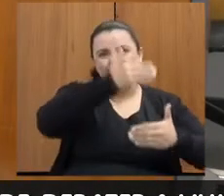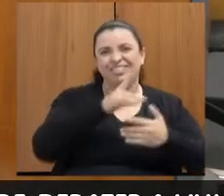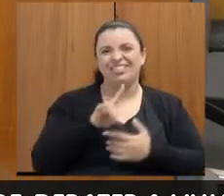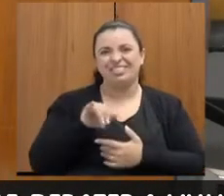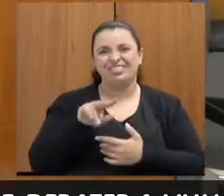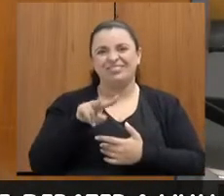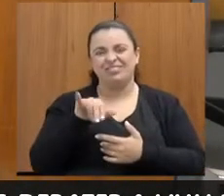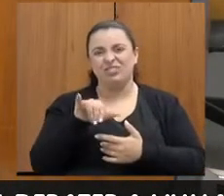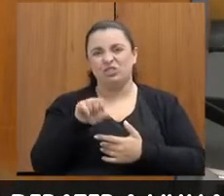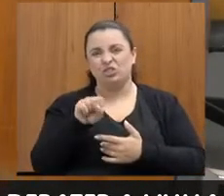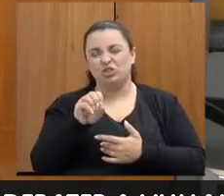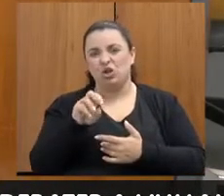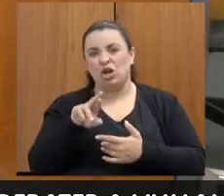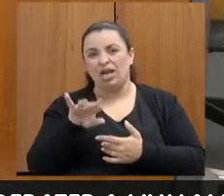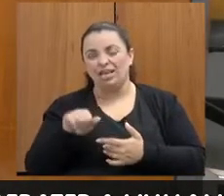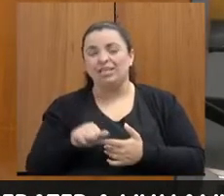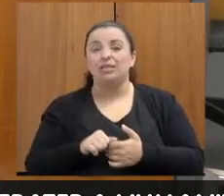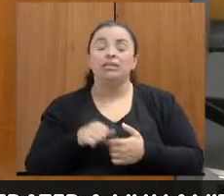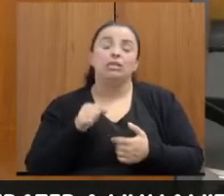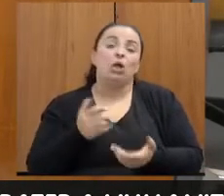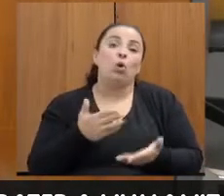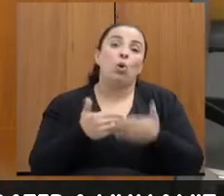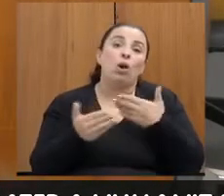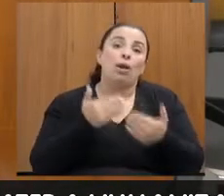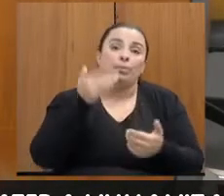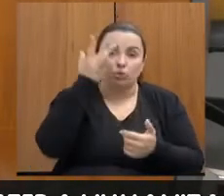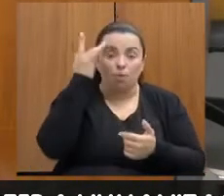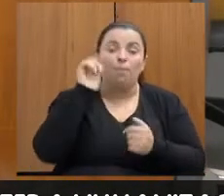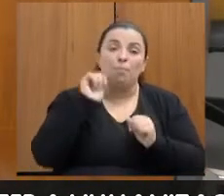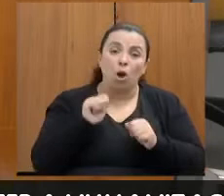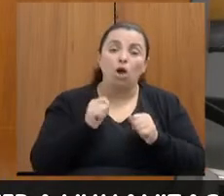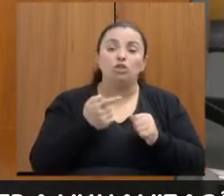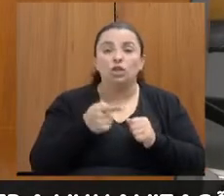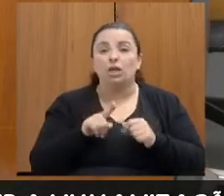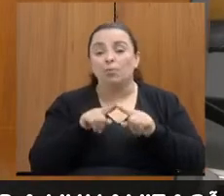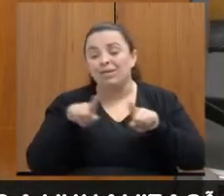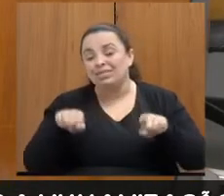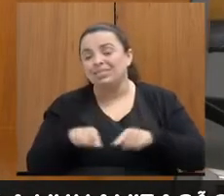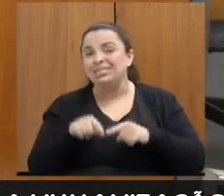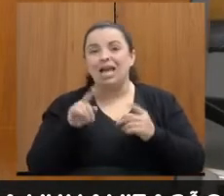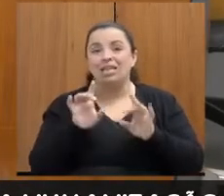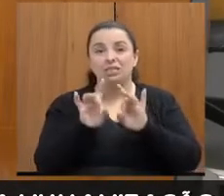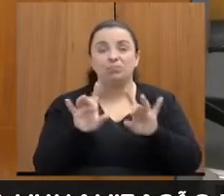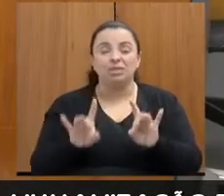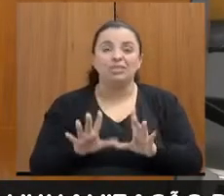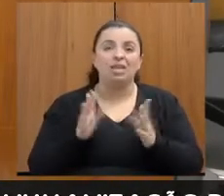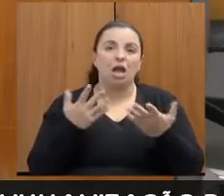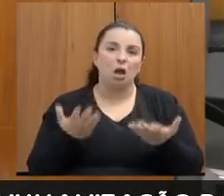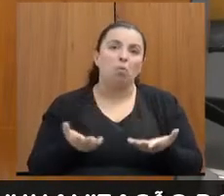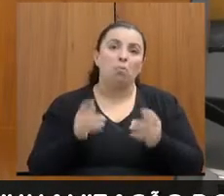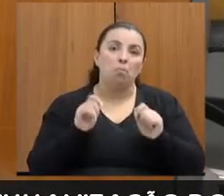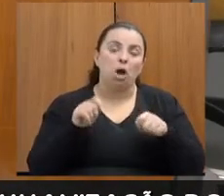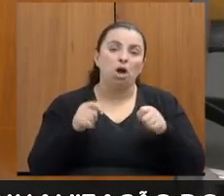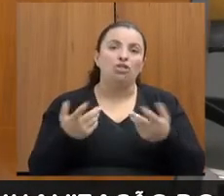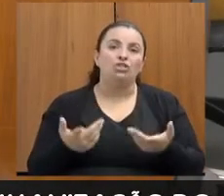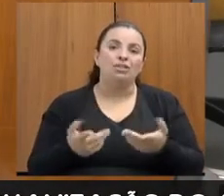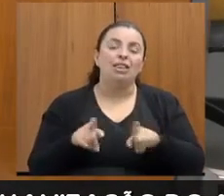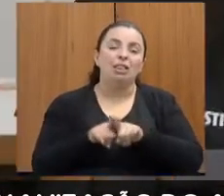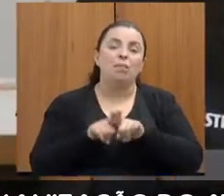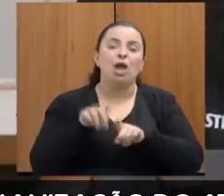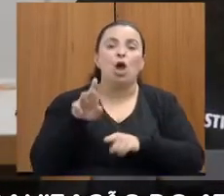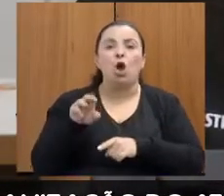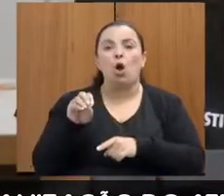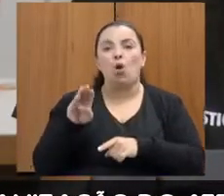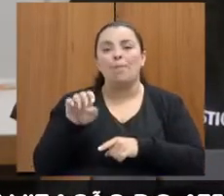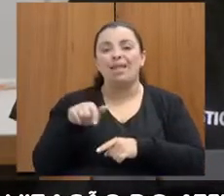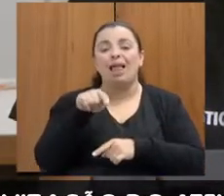servidor desceria para atender, se é uma questão de cartório, seria uma sala coringa, vamos colocar assim, e para a Roberta fazer as escutas também